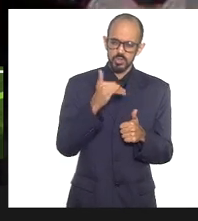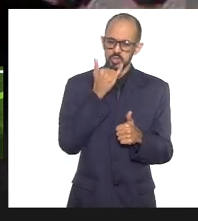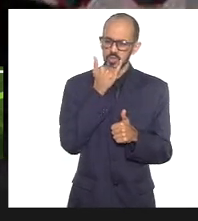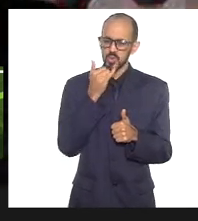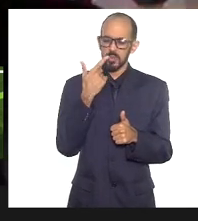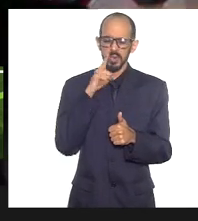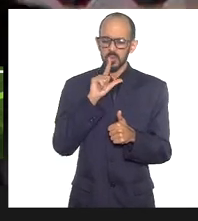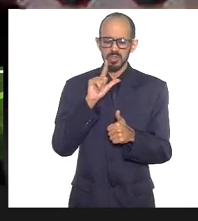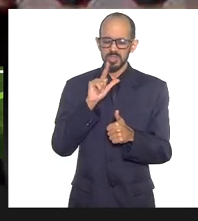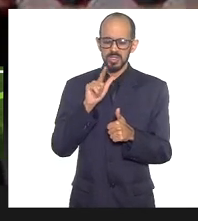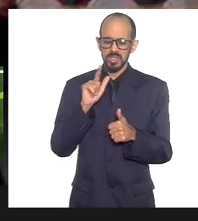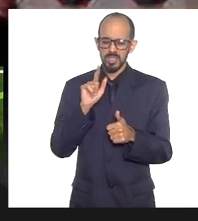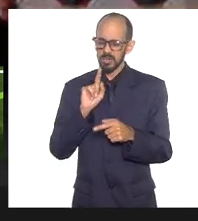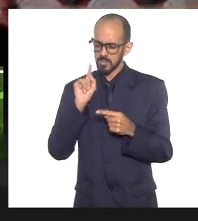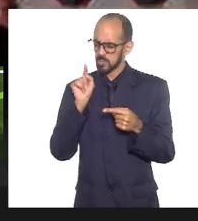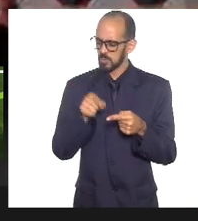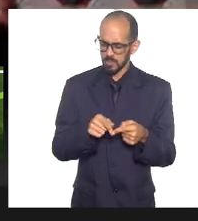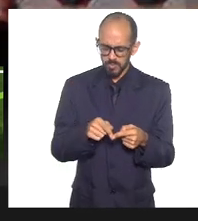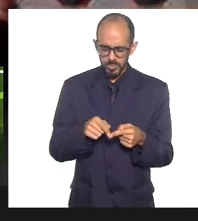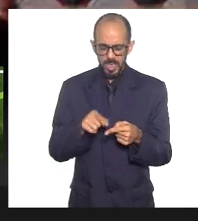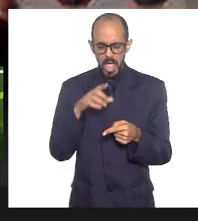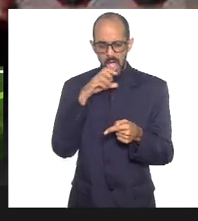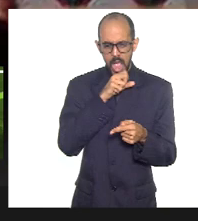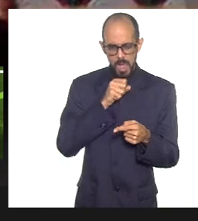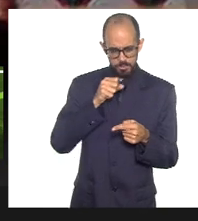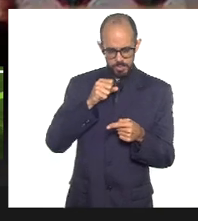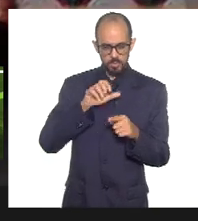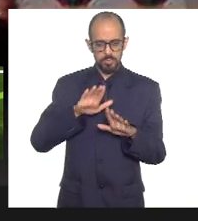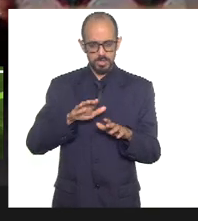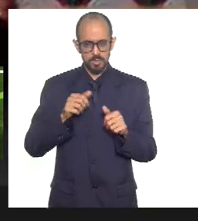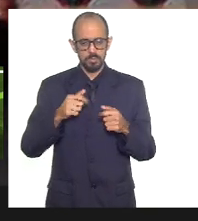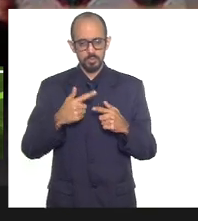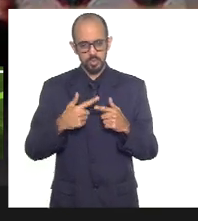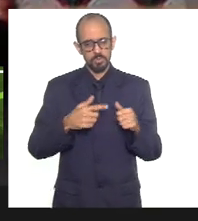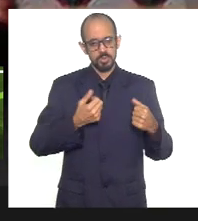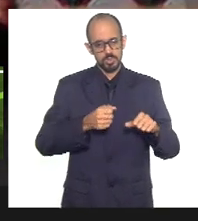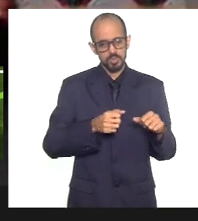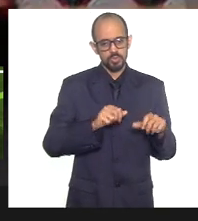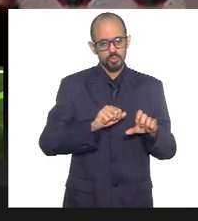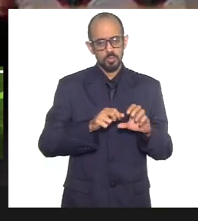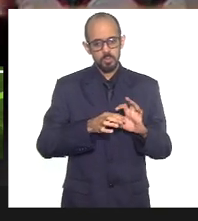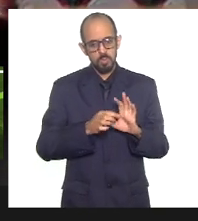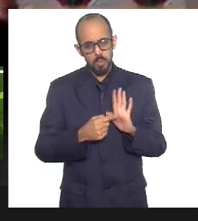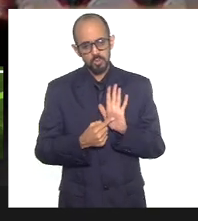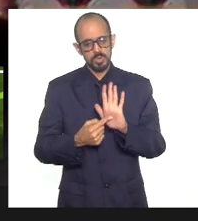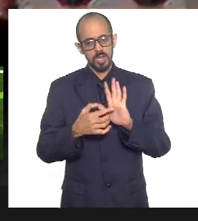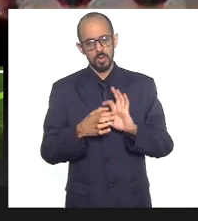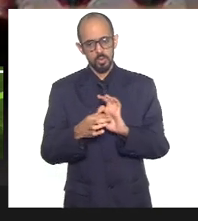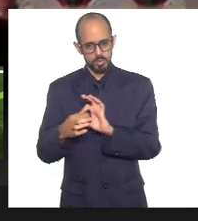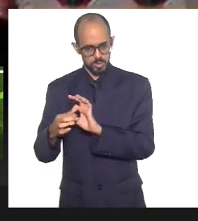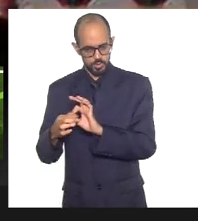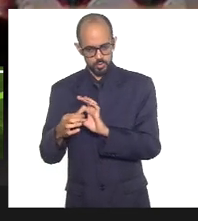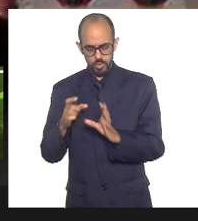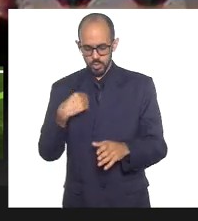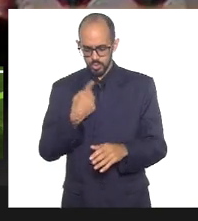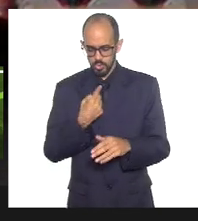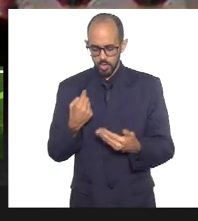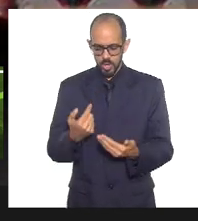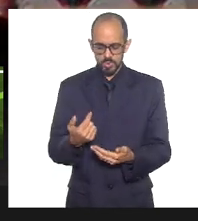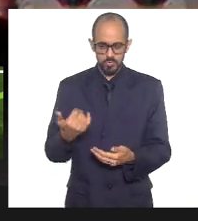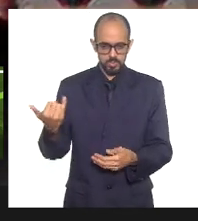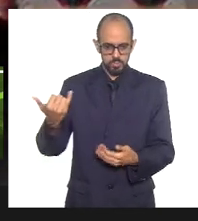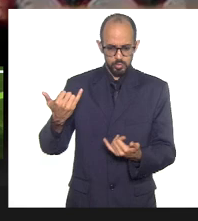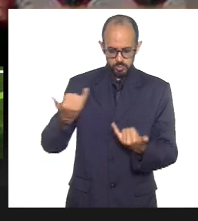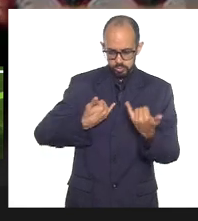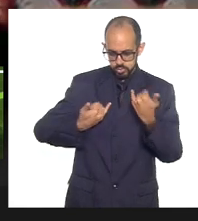não poderia deixar de trazer esses elementos aqui. Primeiro, a gente vem recebendo, não por nossa parte, a gente sempre usa o termo